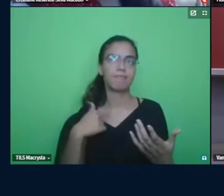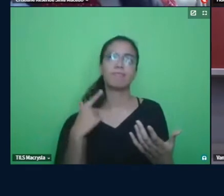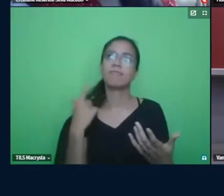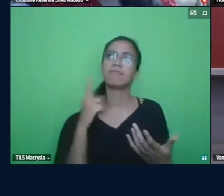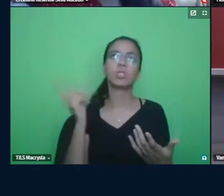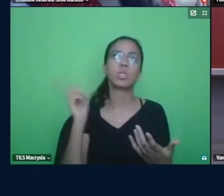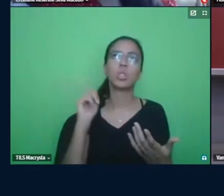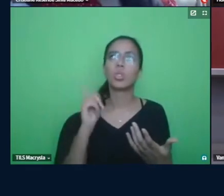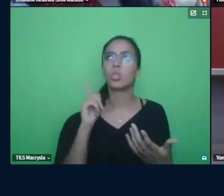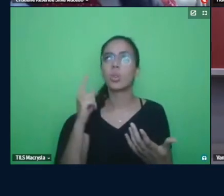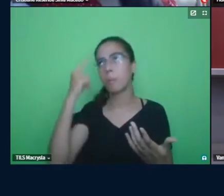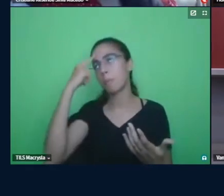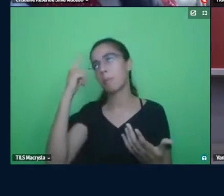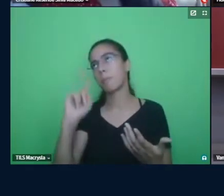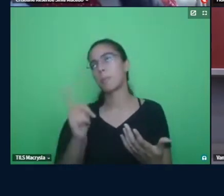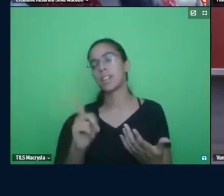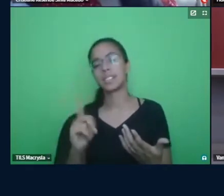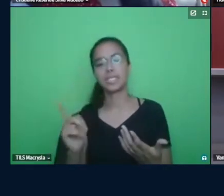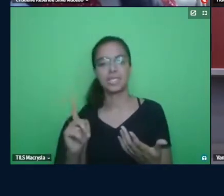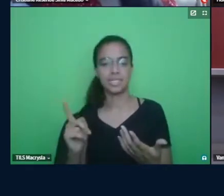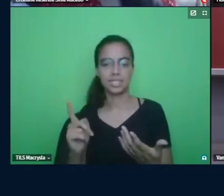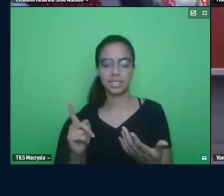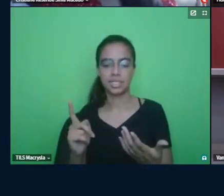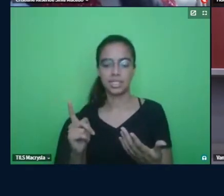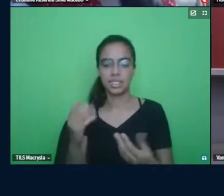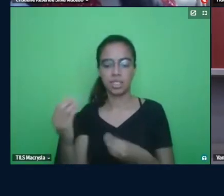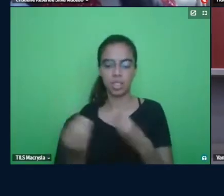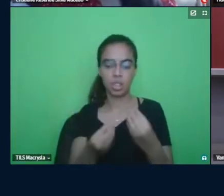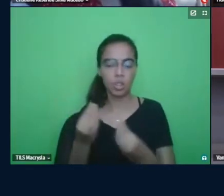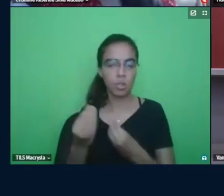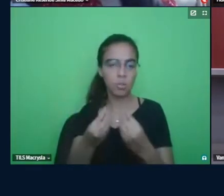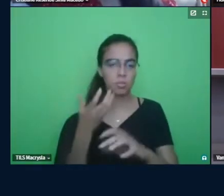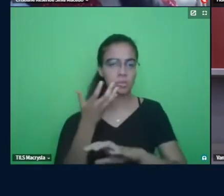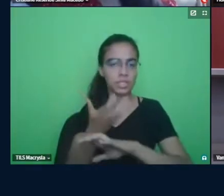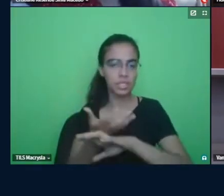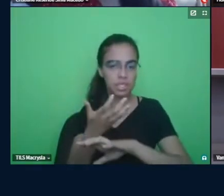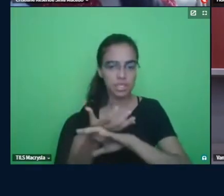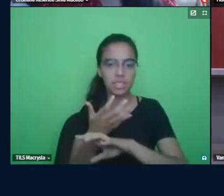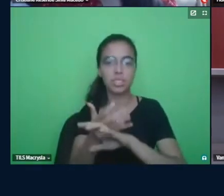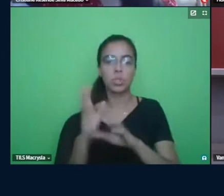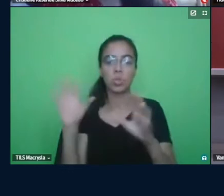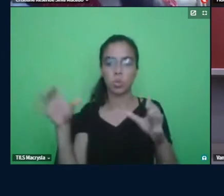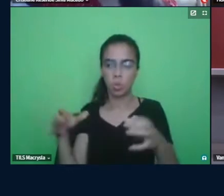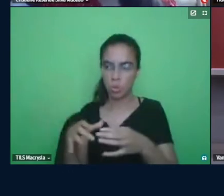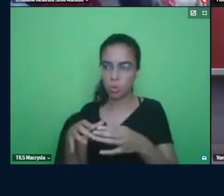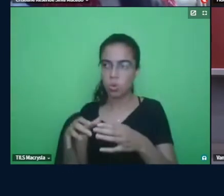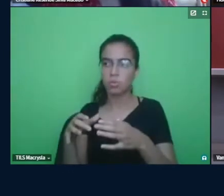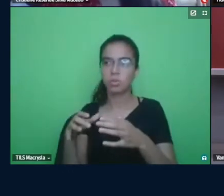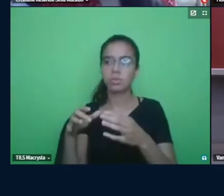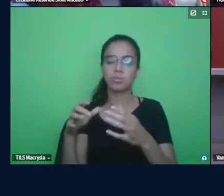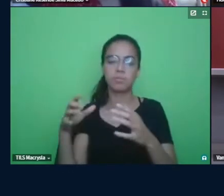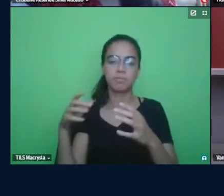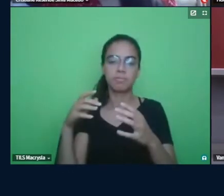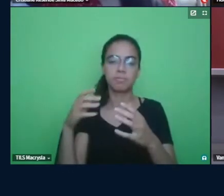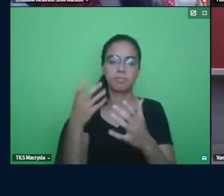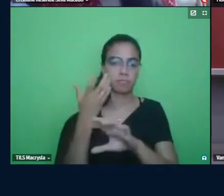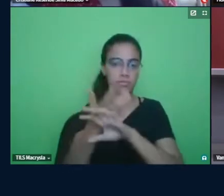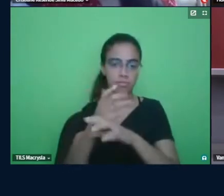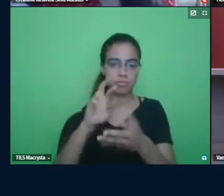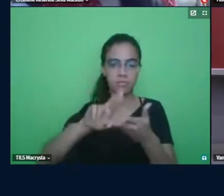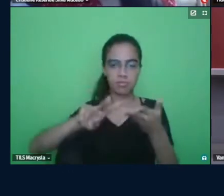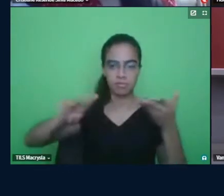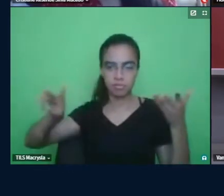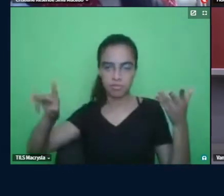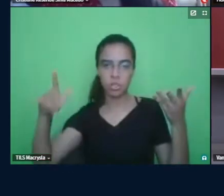não pensar na questão da transdisciplinaridade, uma equipe multidisciplinar, né, que possa investir